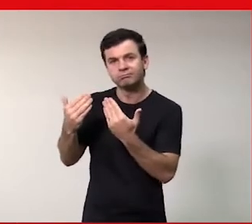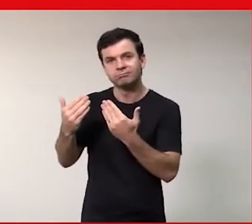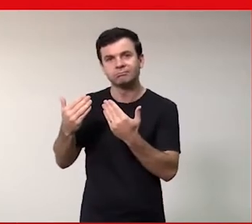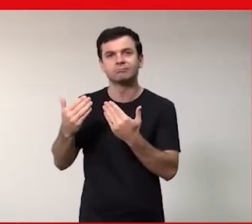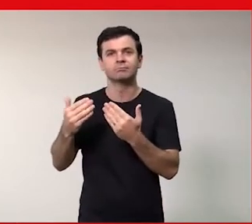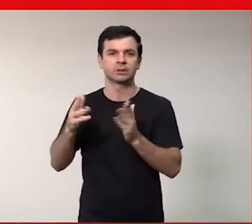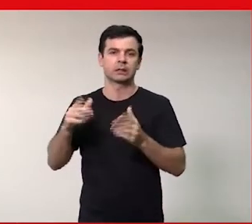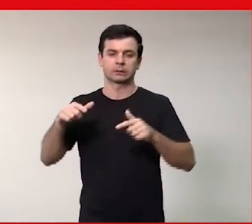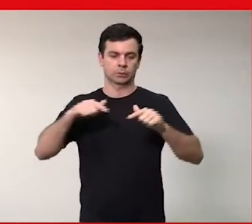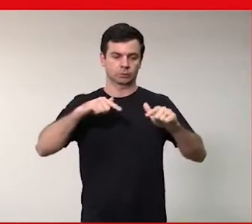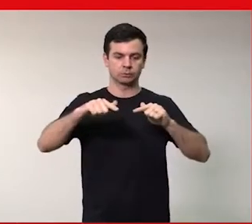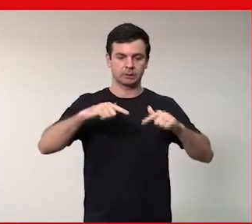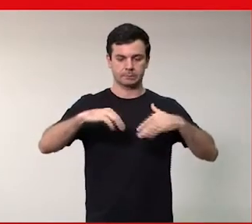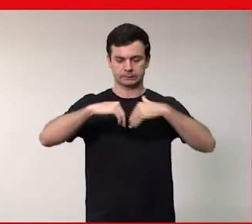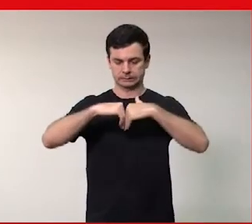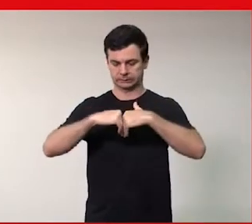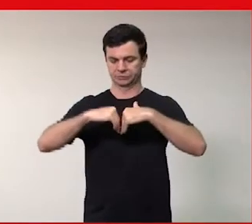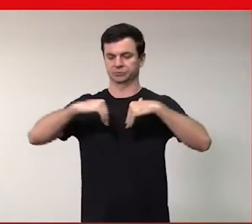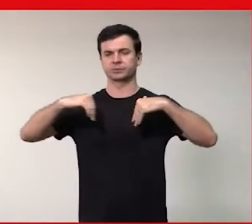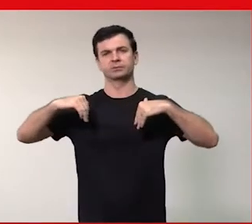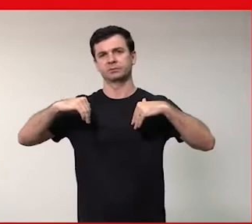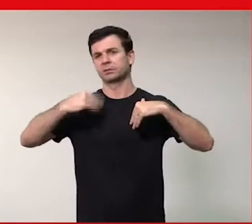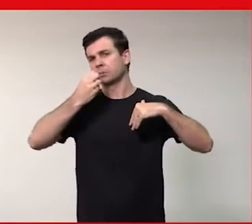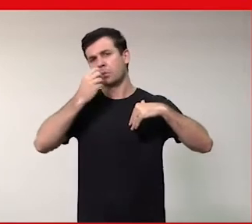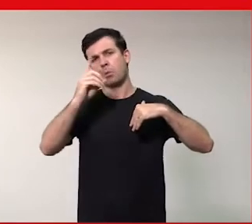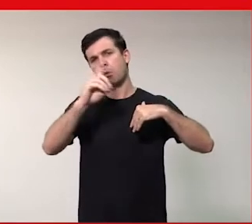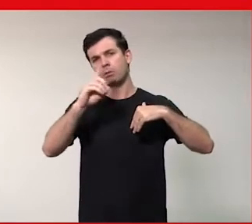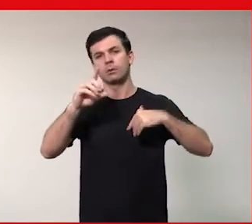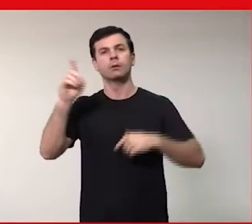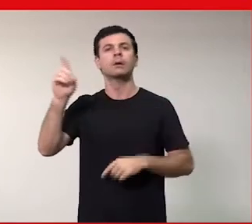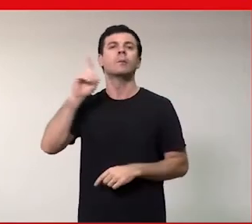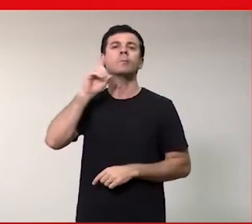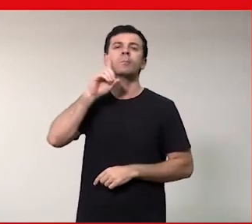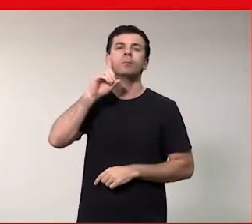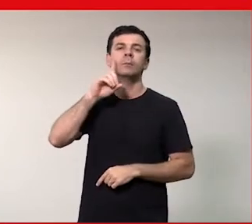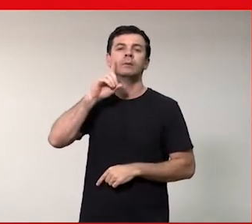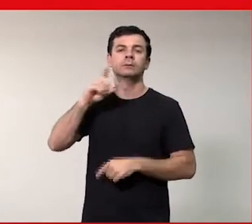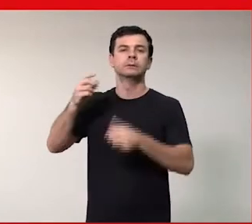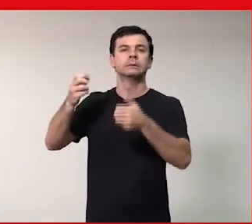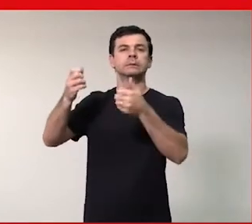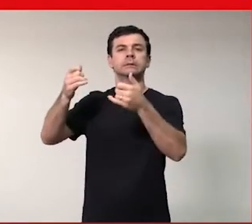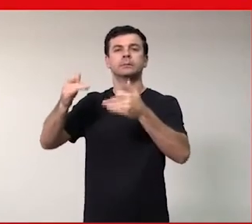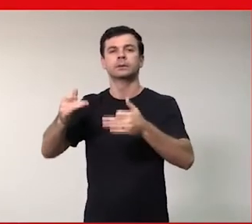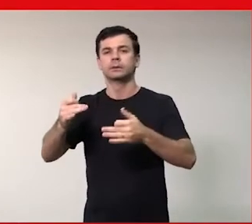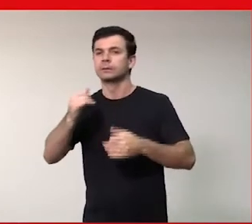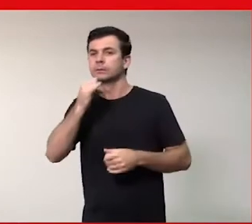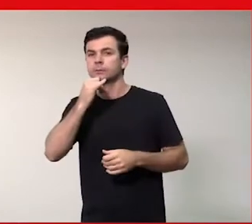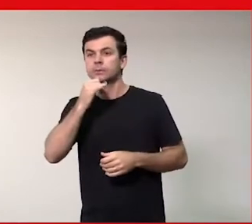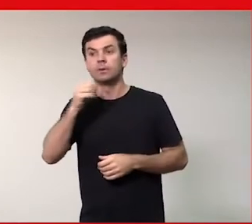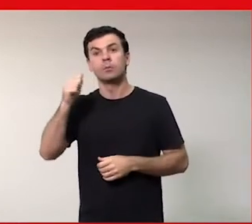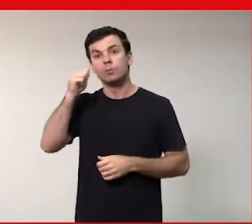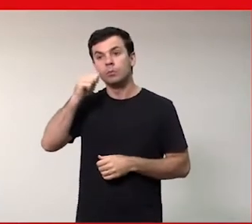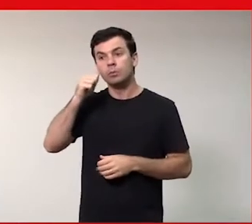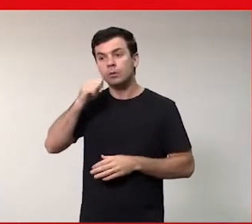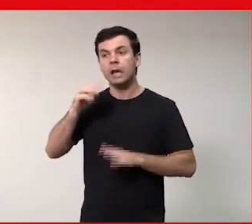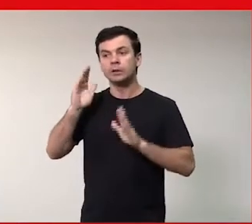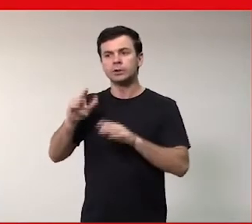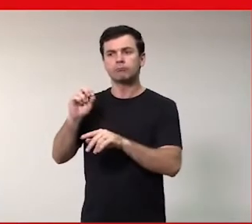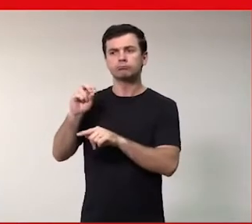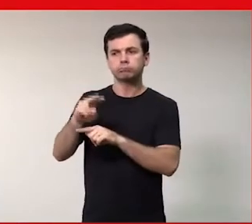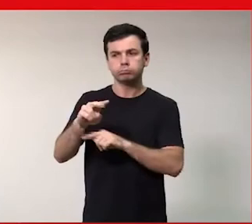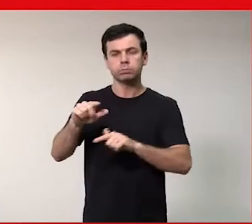trabalho acho que faltam o que os americanos chamam de role model que são as mulheres que estão atuando naquela área